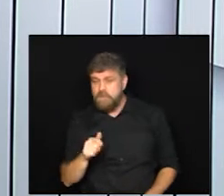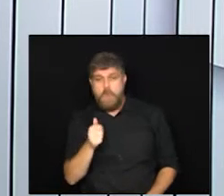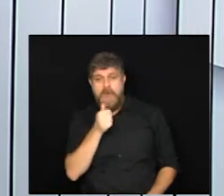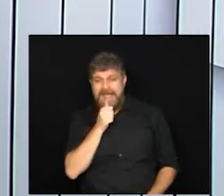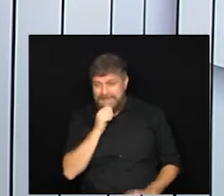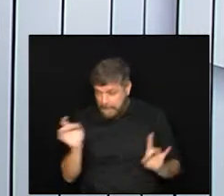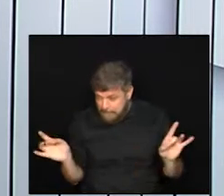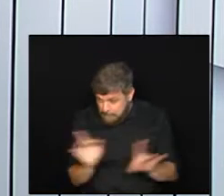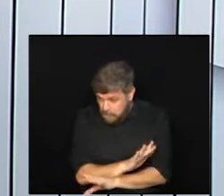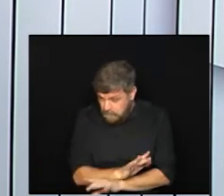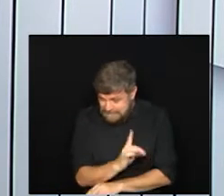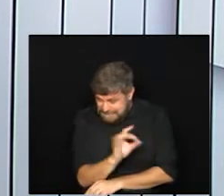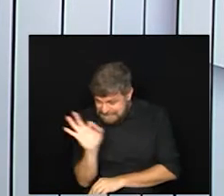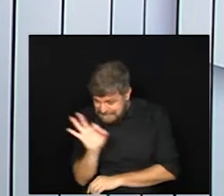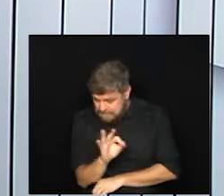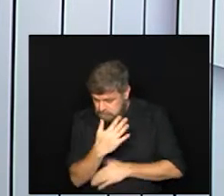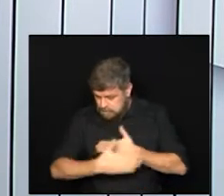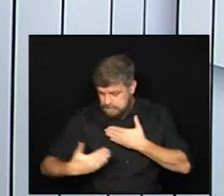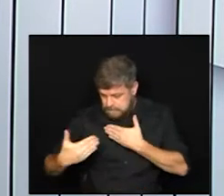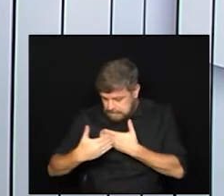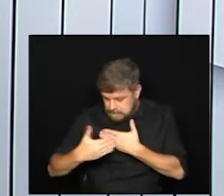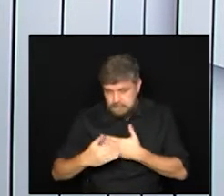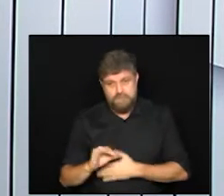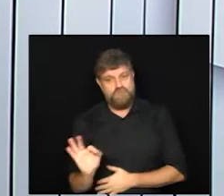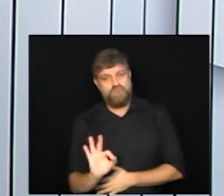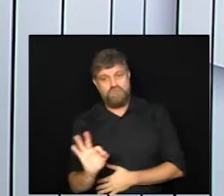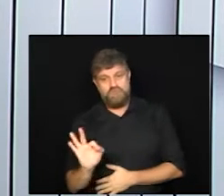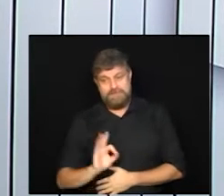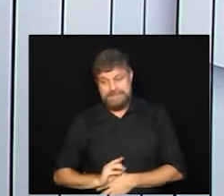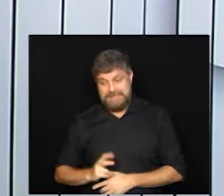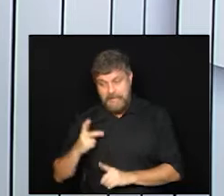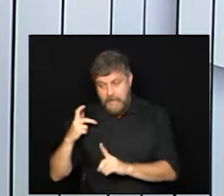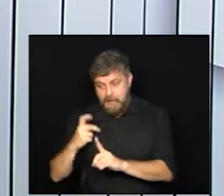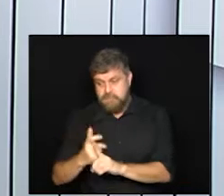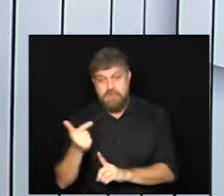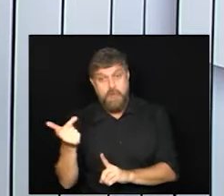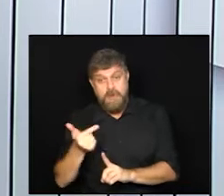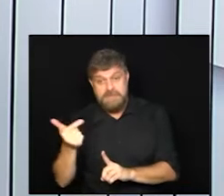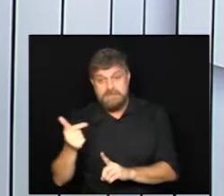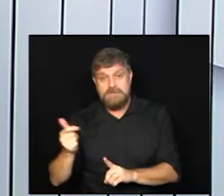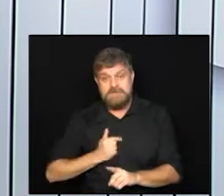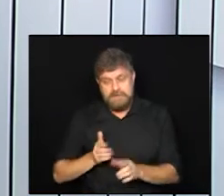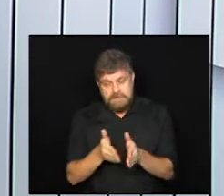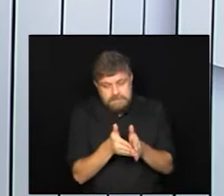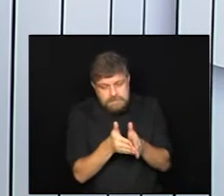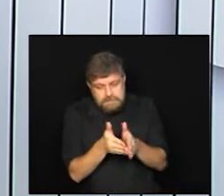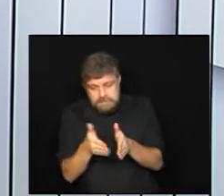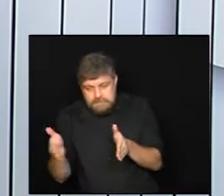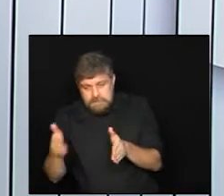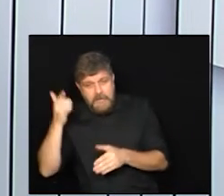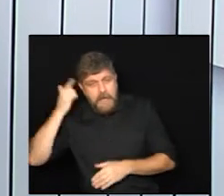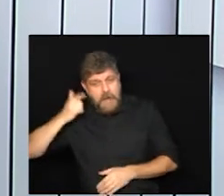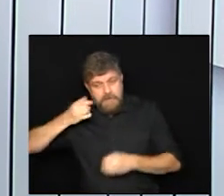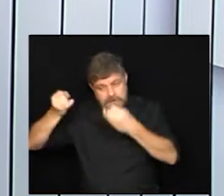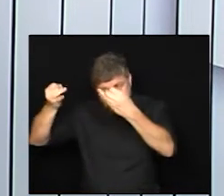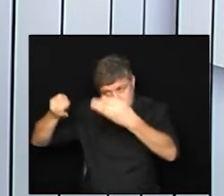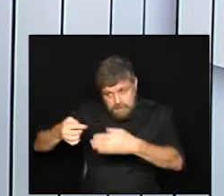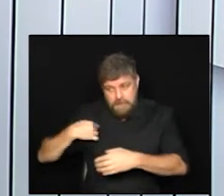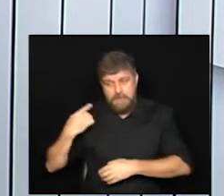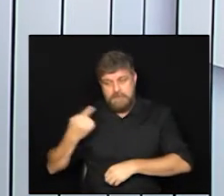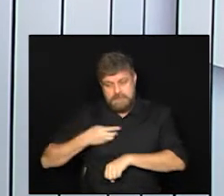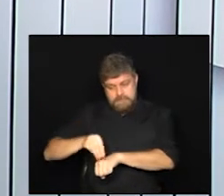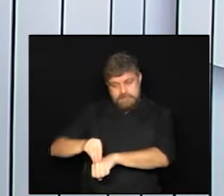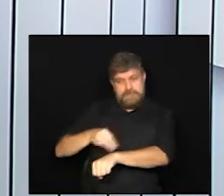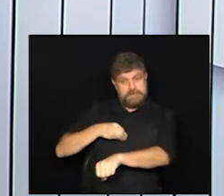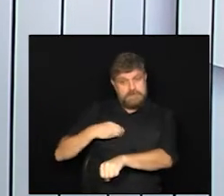não está totalmente imunizado e mesmo após a segunda dose ainda tem esses dias que a Lorena passou aqui para a